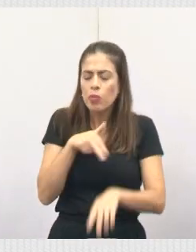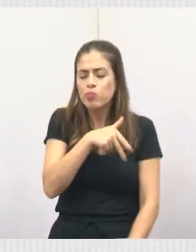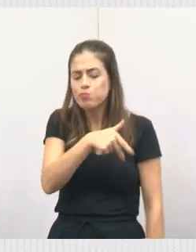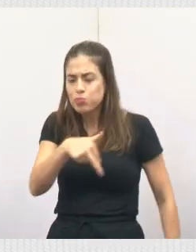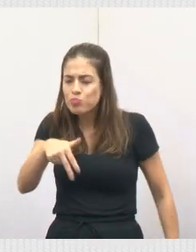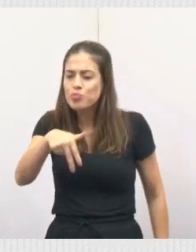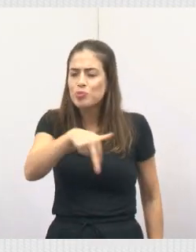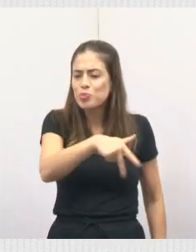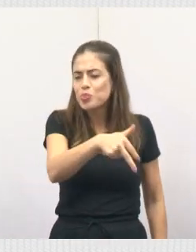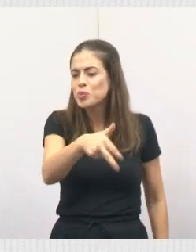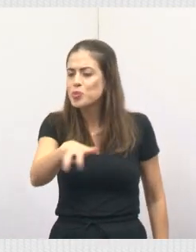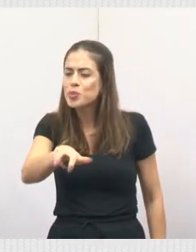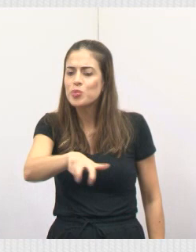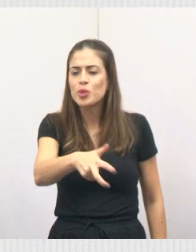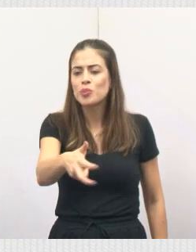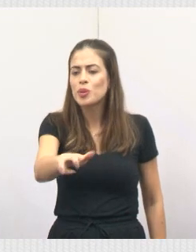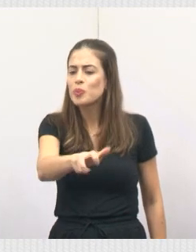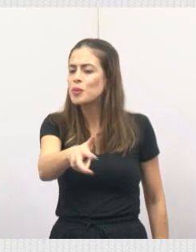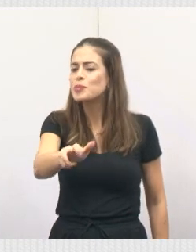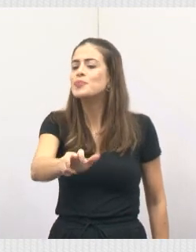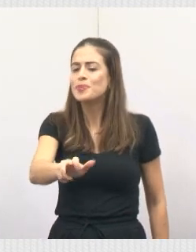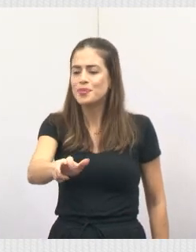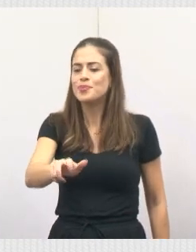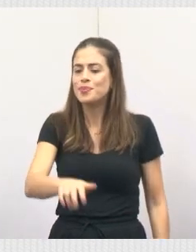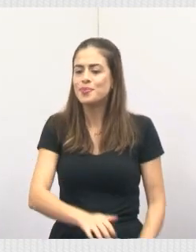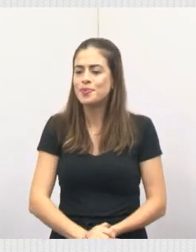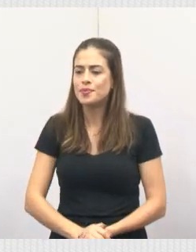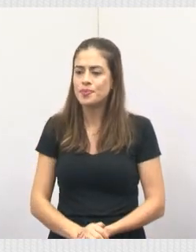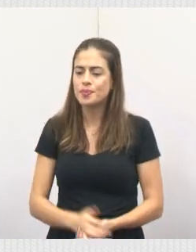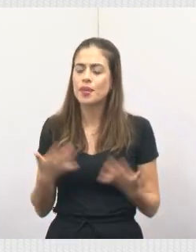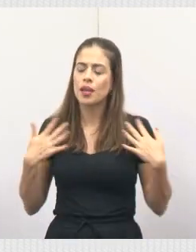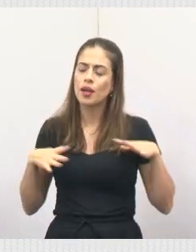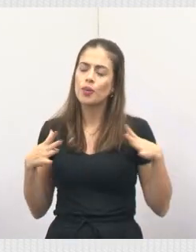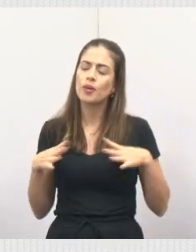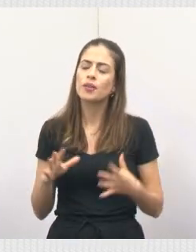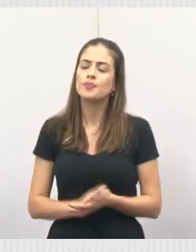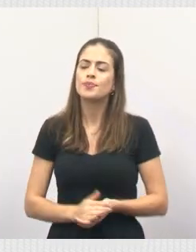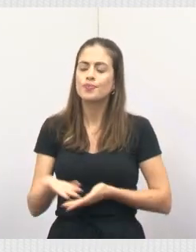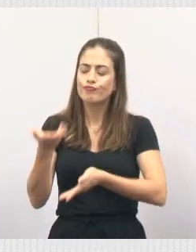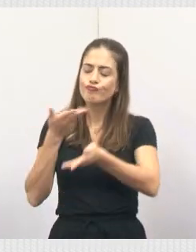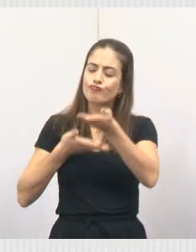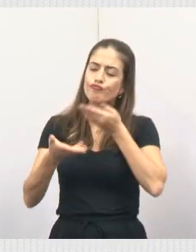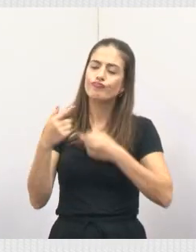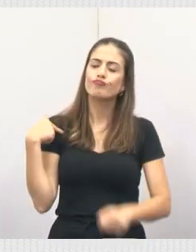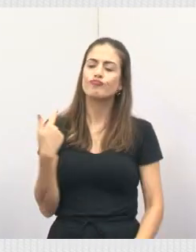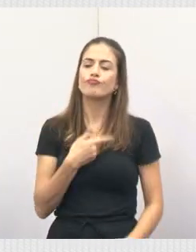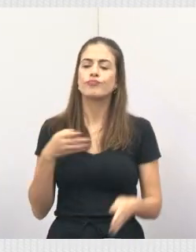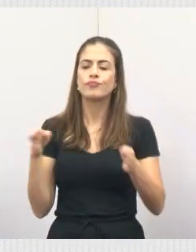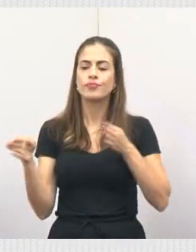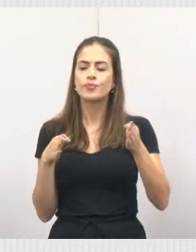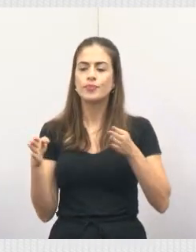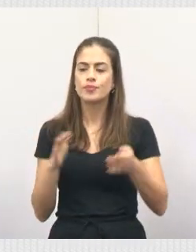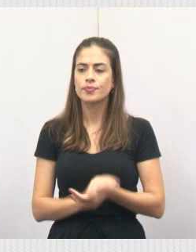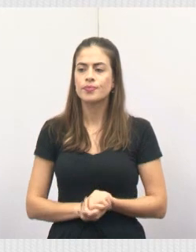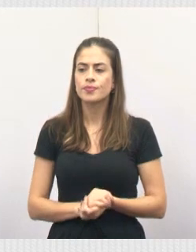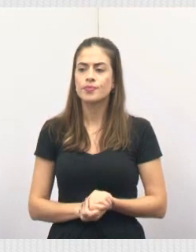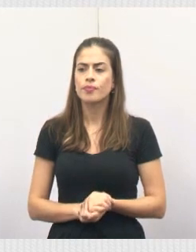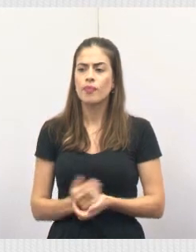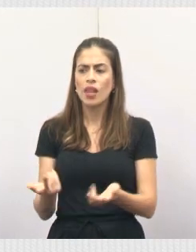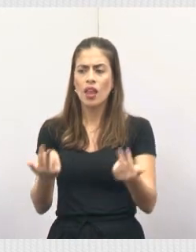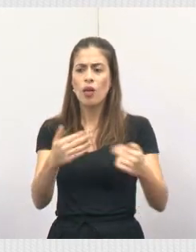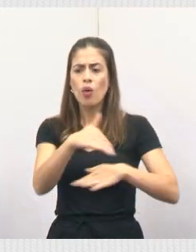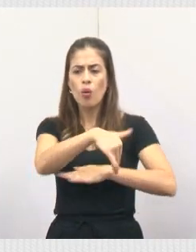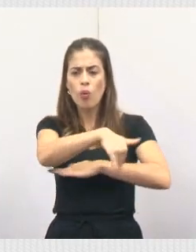pudessem transitar aqui com mais acessibilidade. Então, conte com a gente, conte com o nosso mandato. E nessa mesma rua,